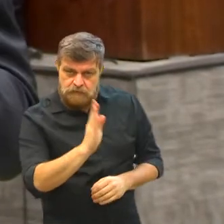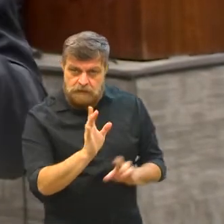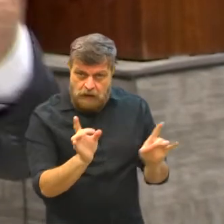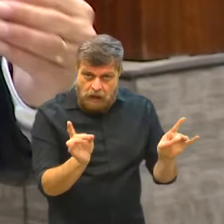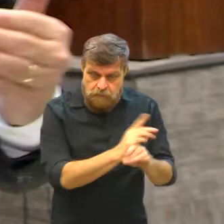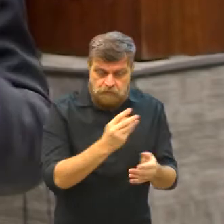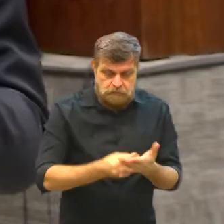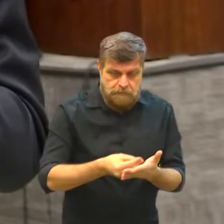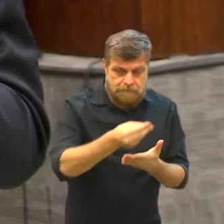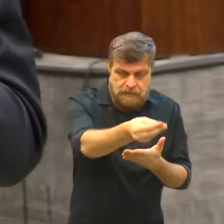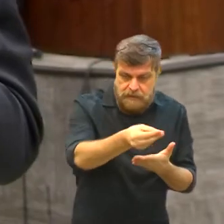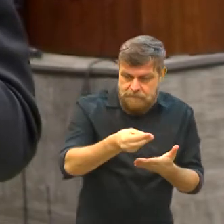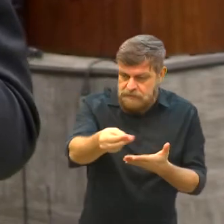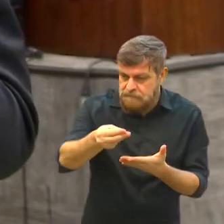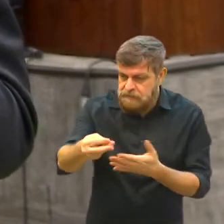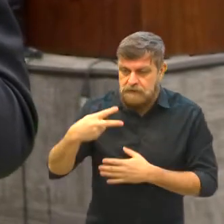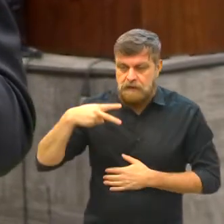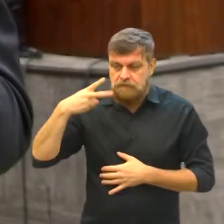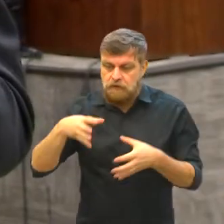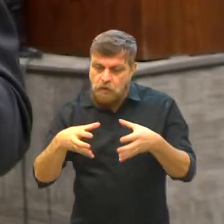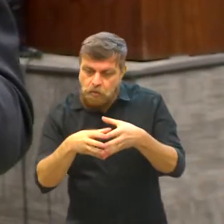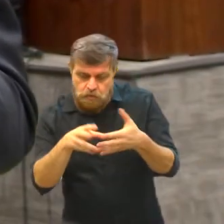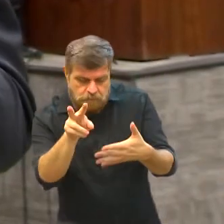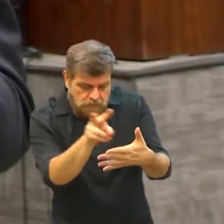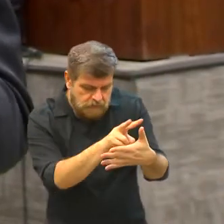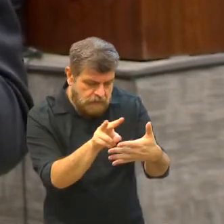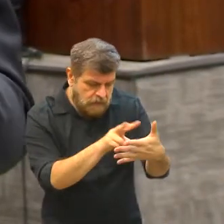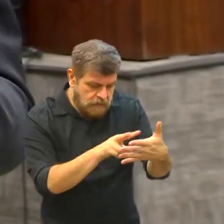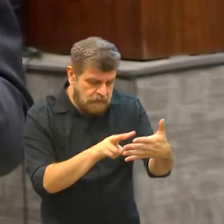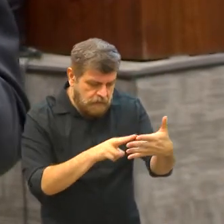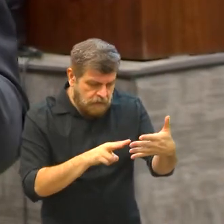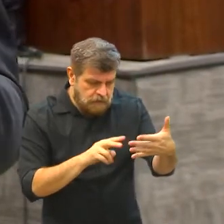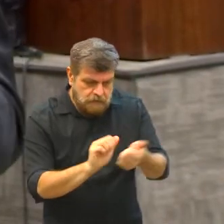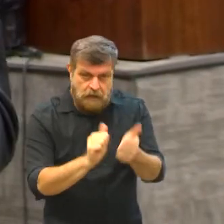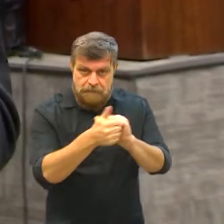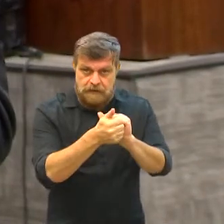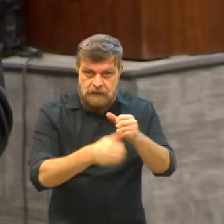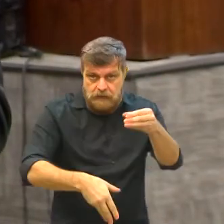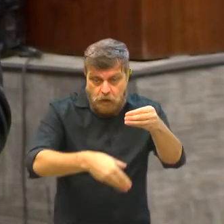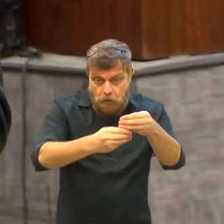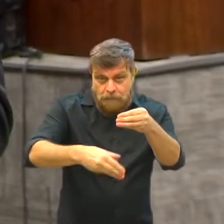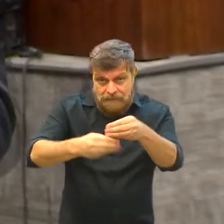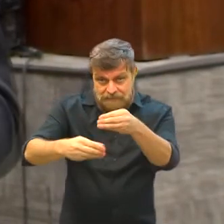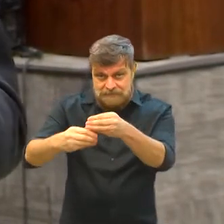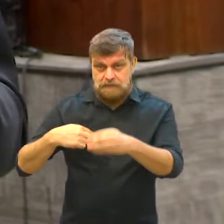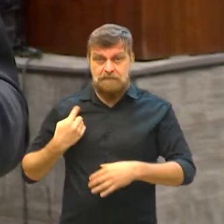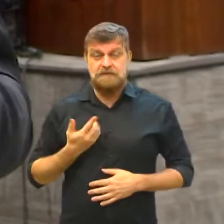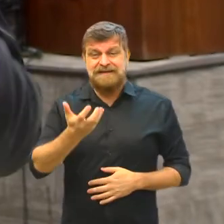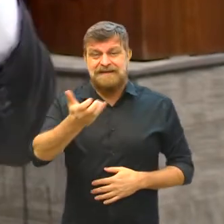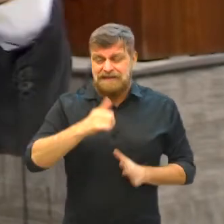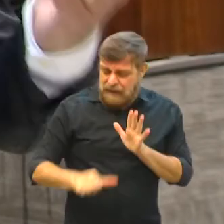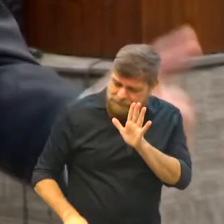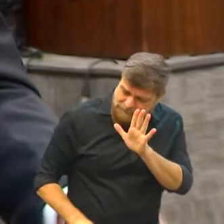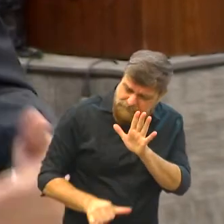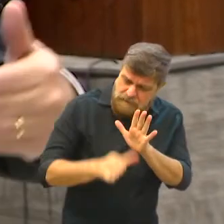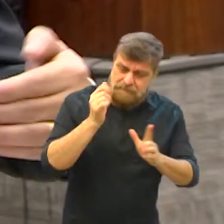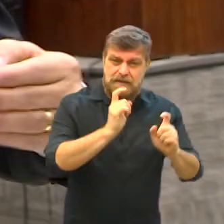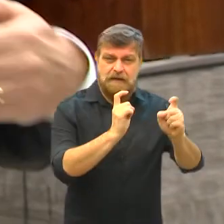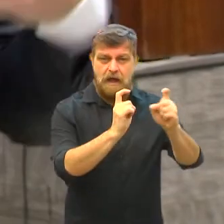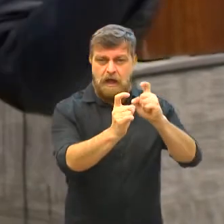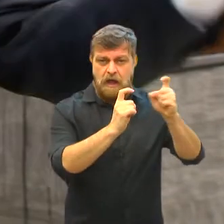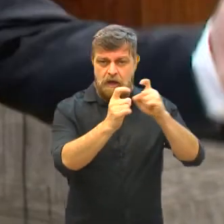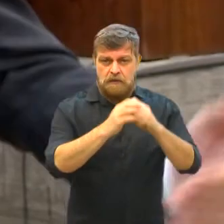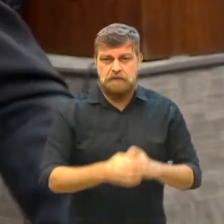encaminhar para todos os vereadores da comissão, para fazer uma leitura e eventual complementação. E queremos, na primeira